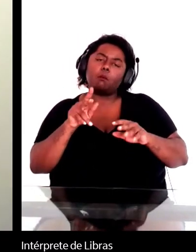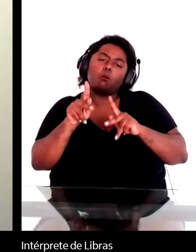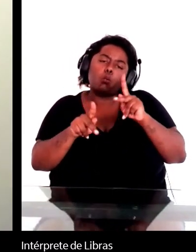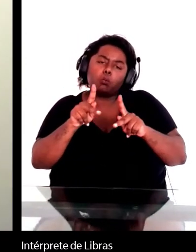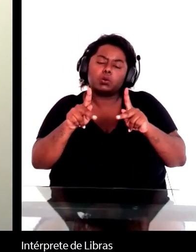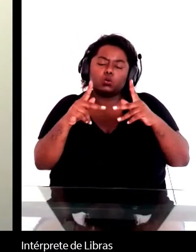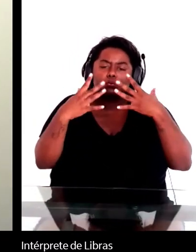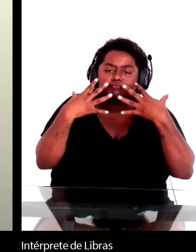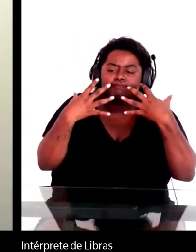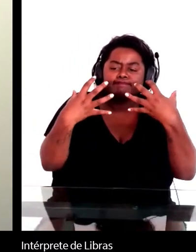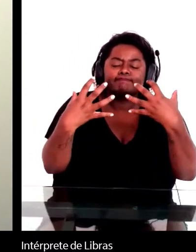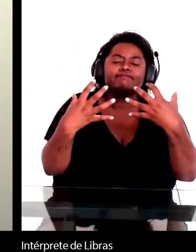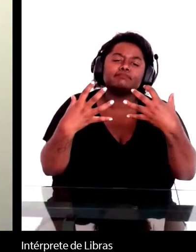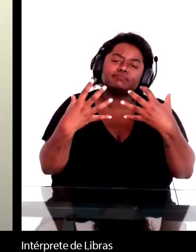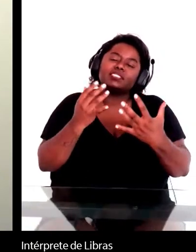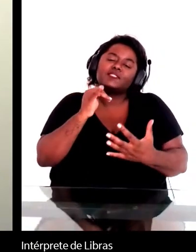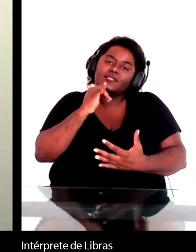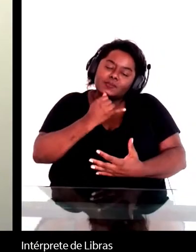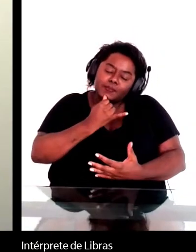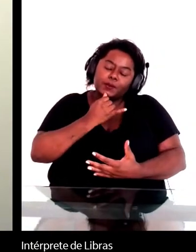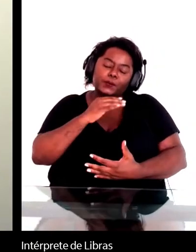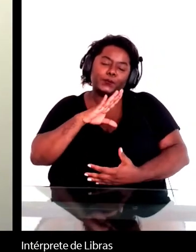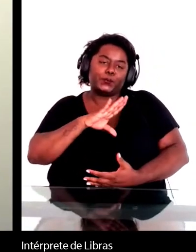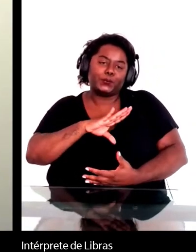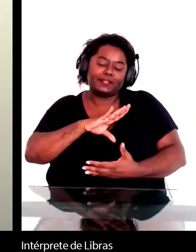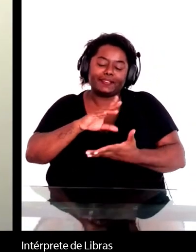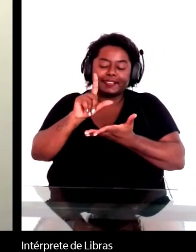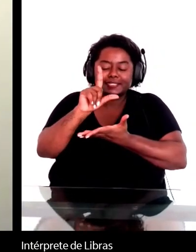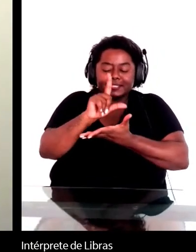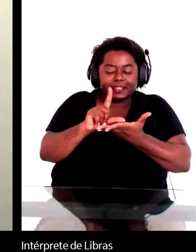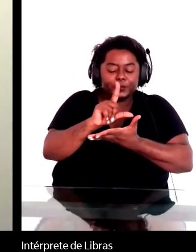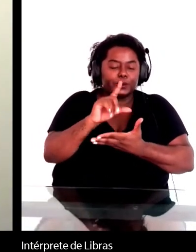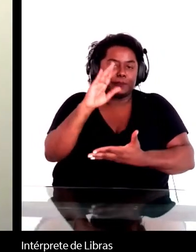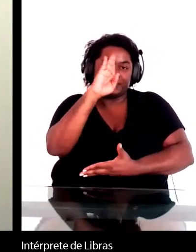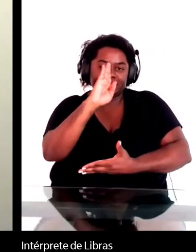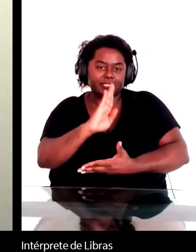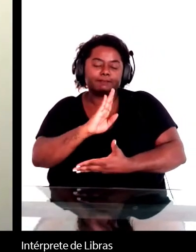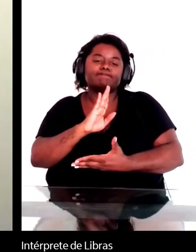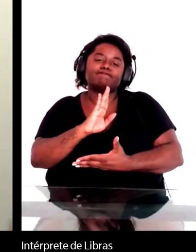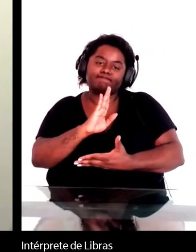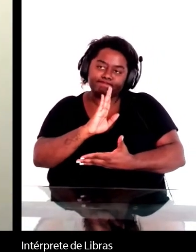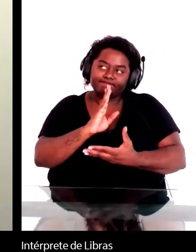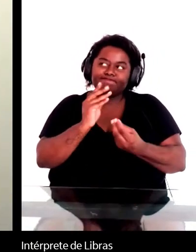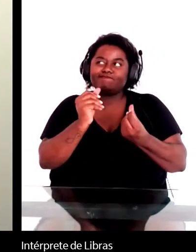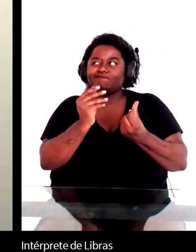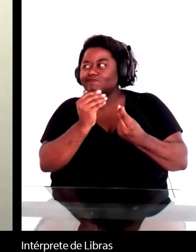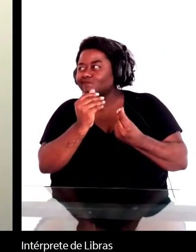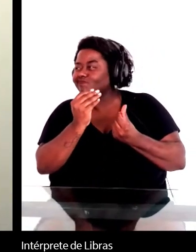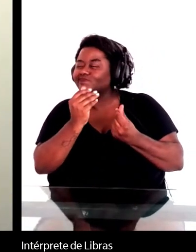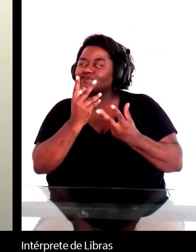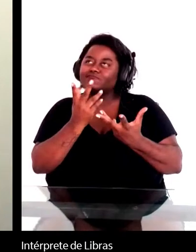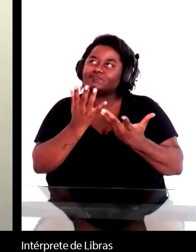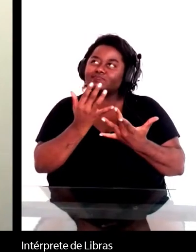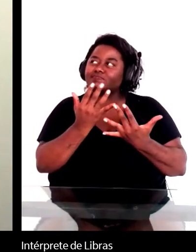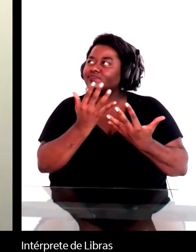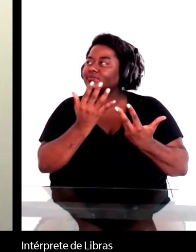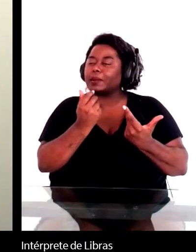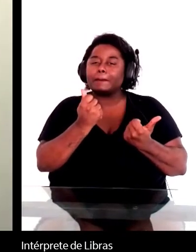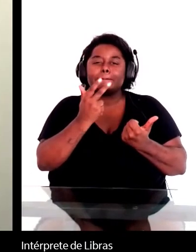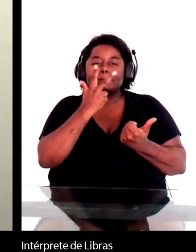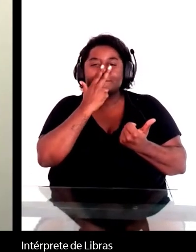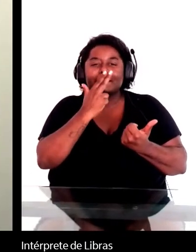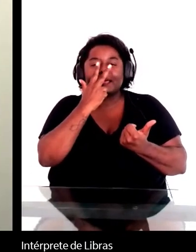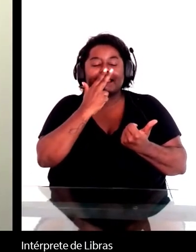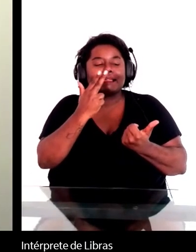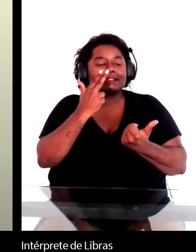português e o português brasileiro, a literatura brasileira sofre de vários